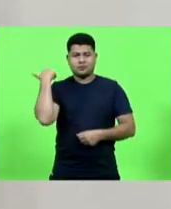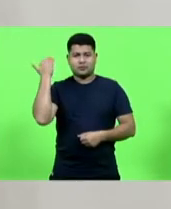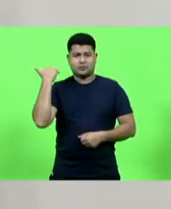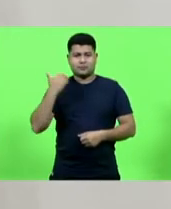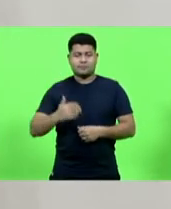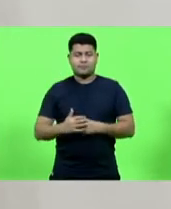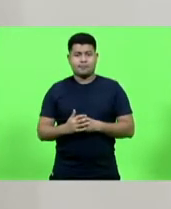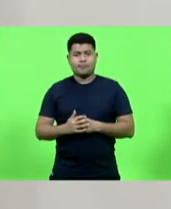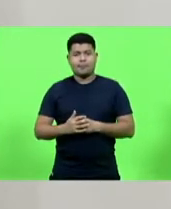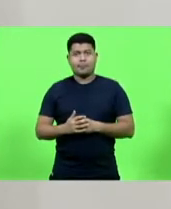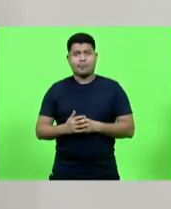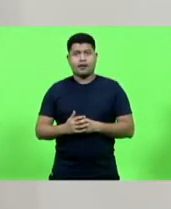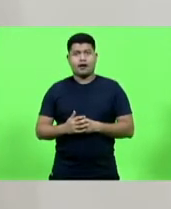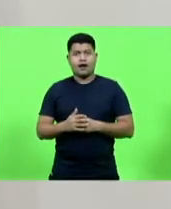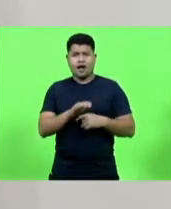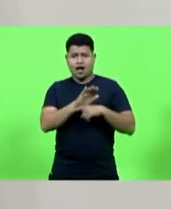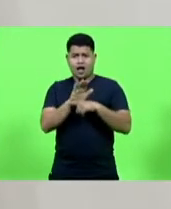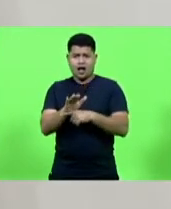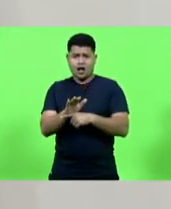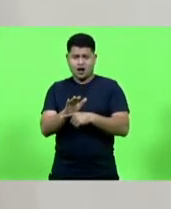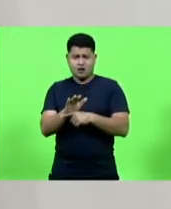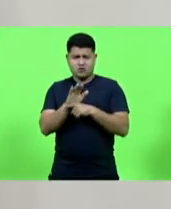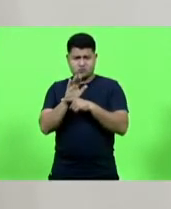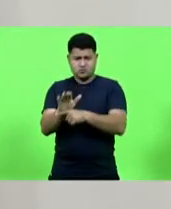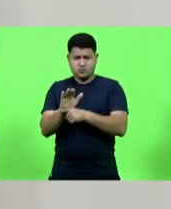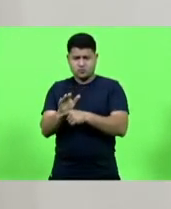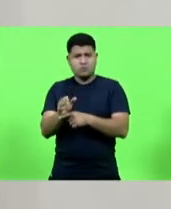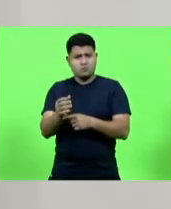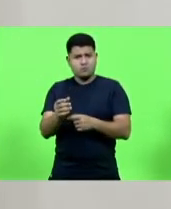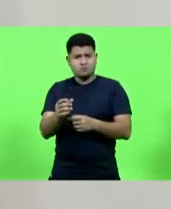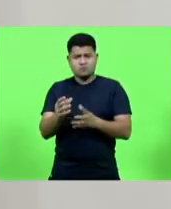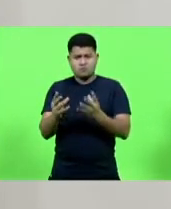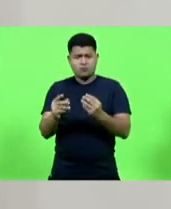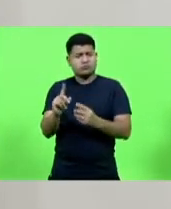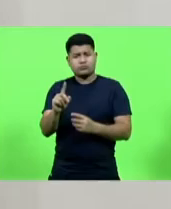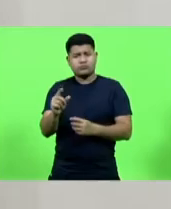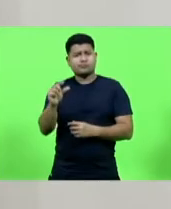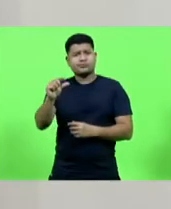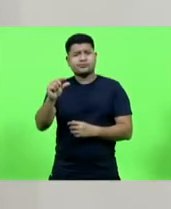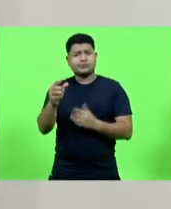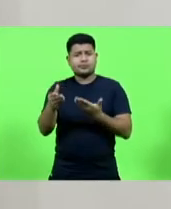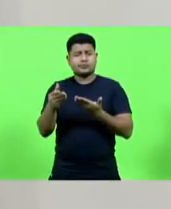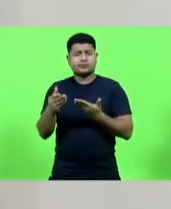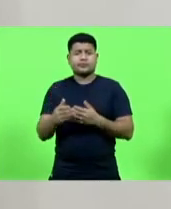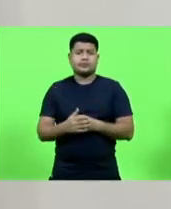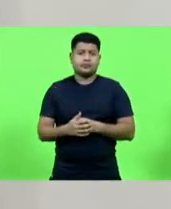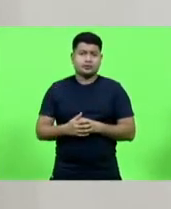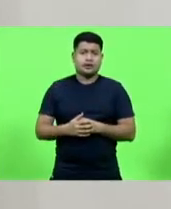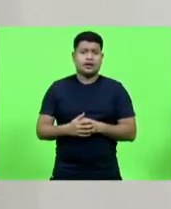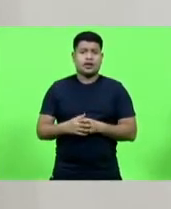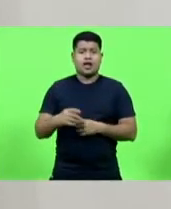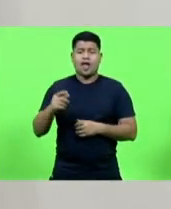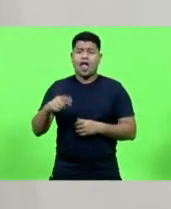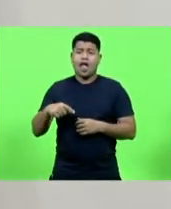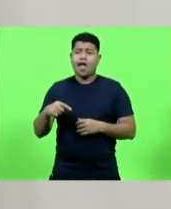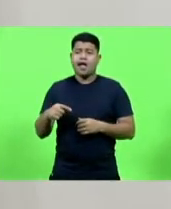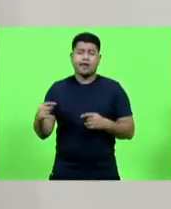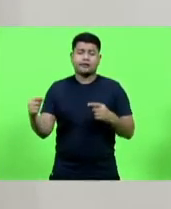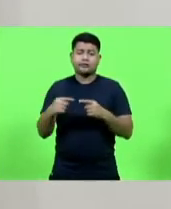Não vai ajudar em nada, praticamente. Esse é um projeto que é para inglês ver.